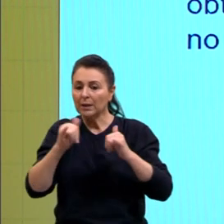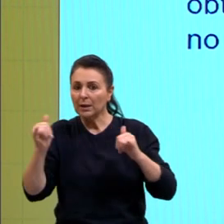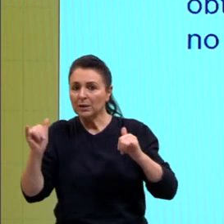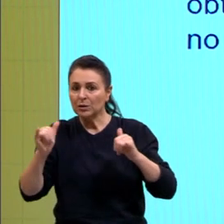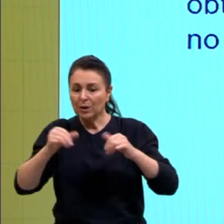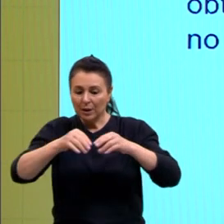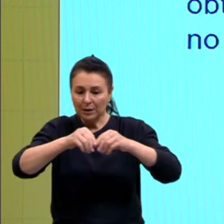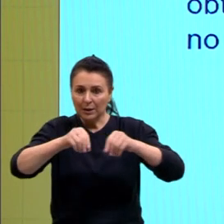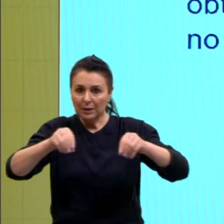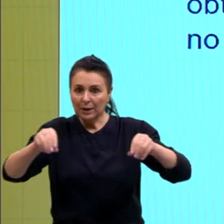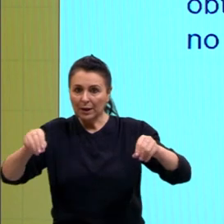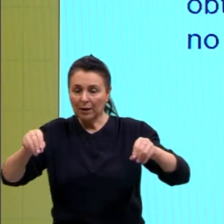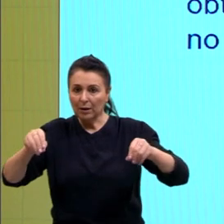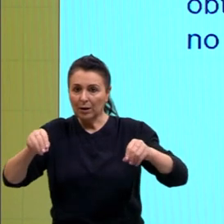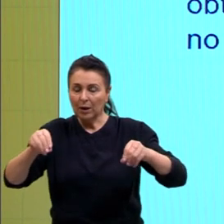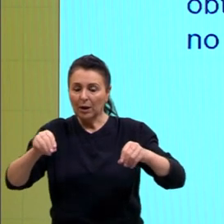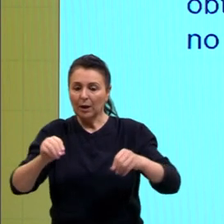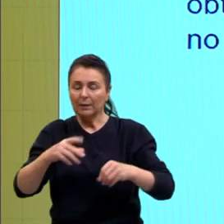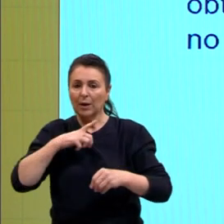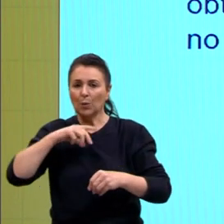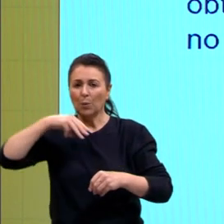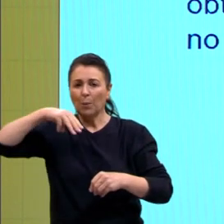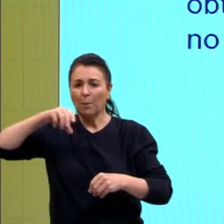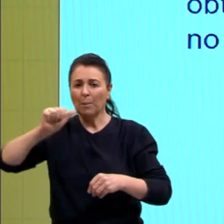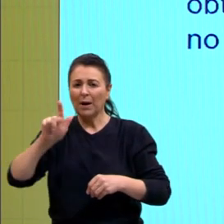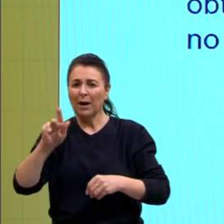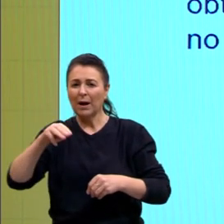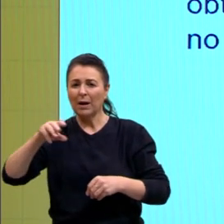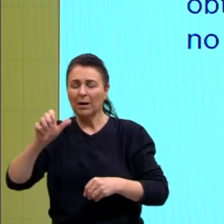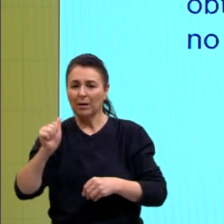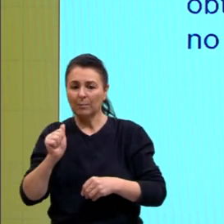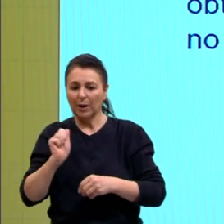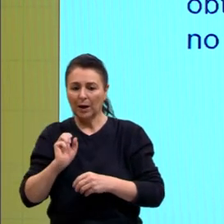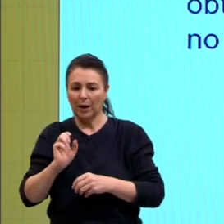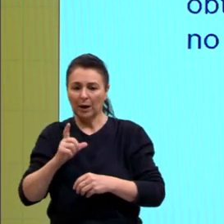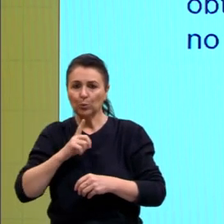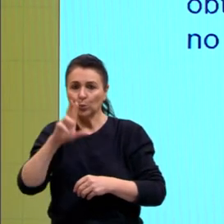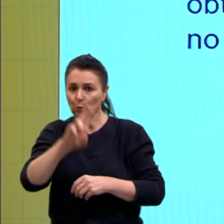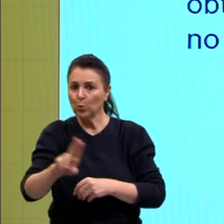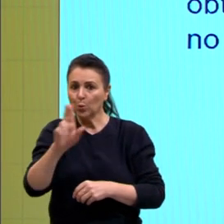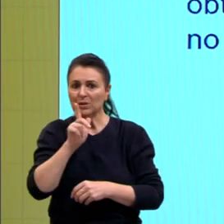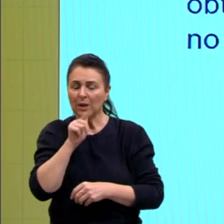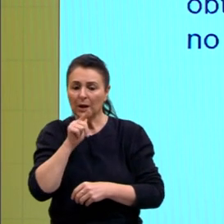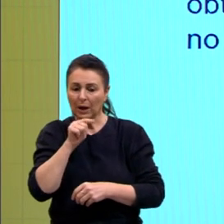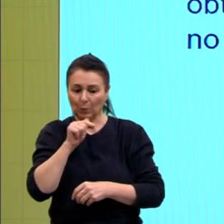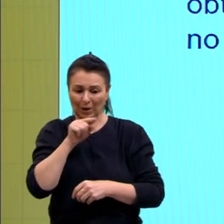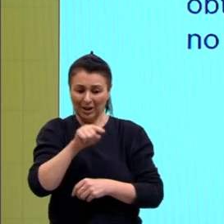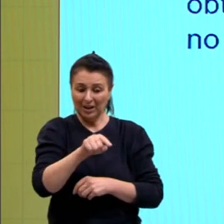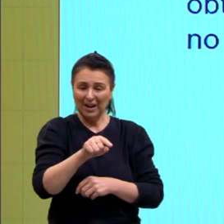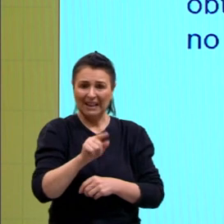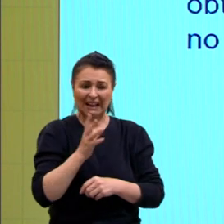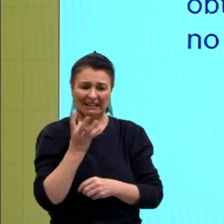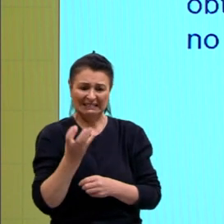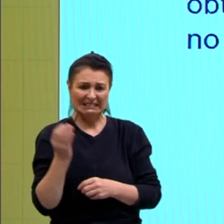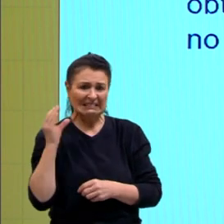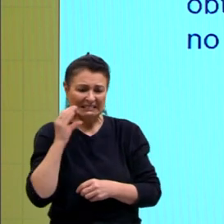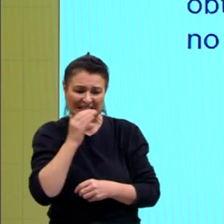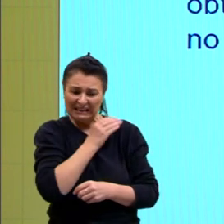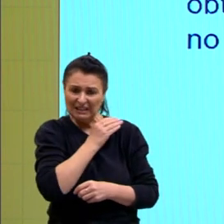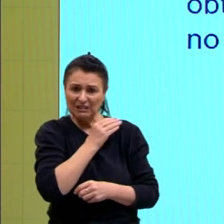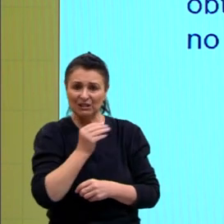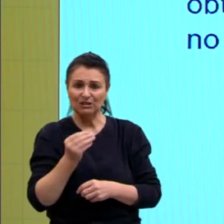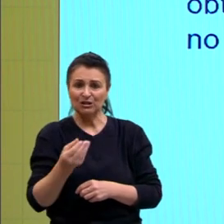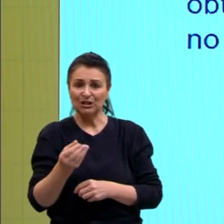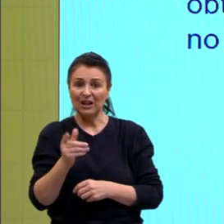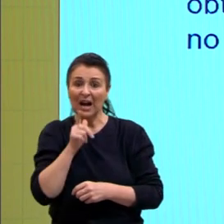perto do magma, né, eu jogo água no magma, o magma super quente, ele vai produzir, vai fazer com que essa água evapore,